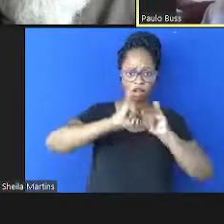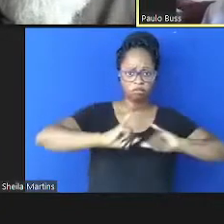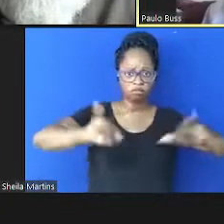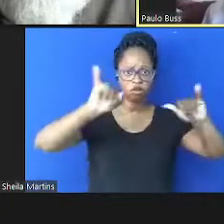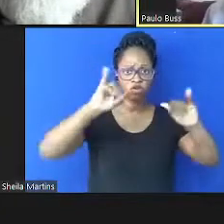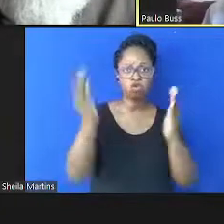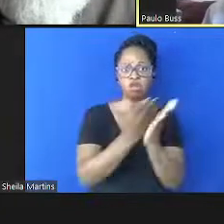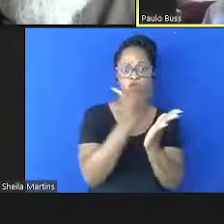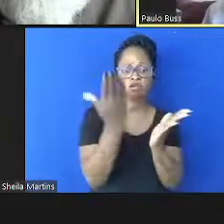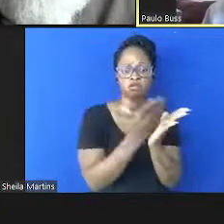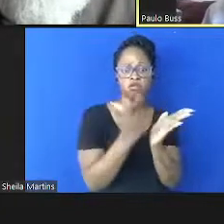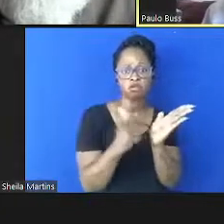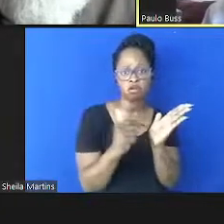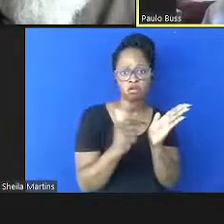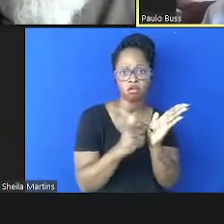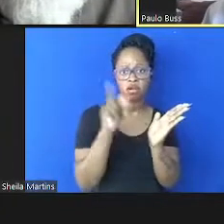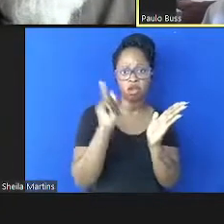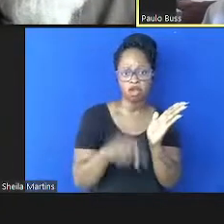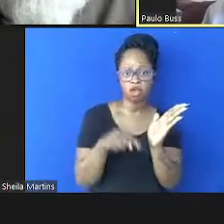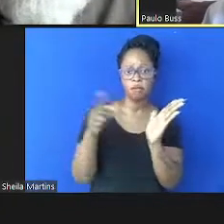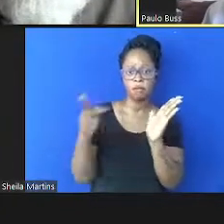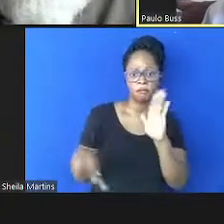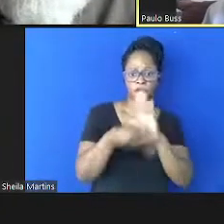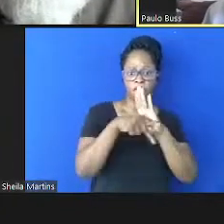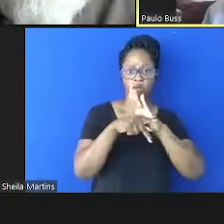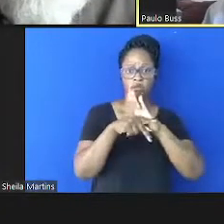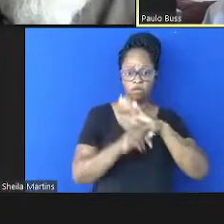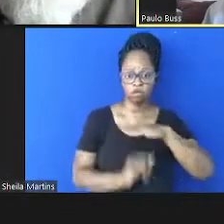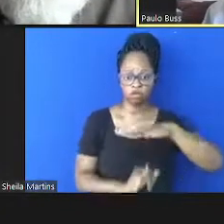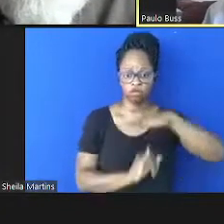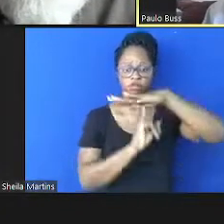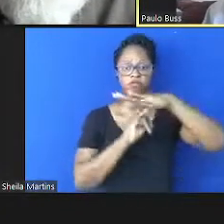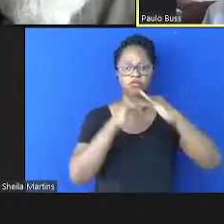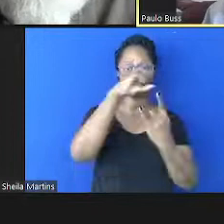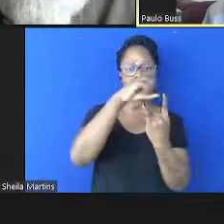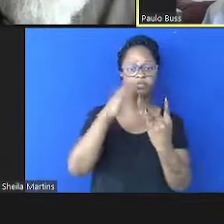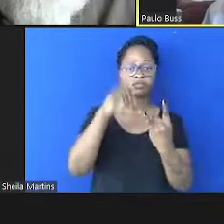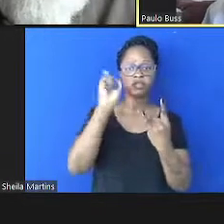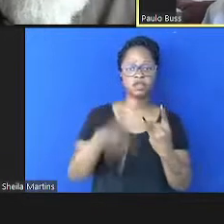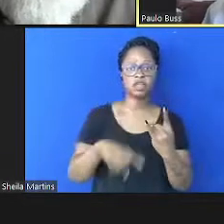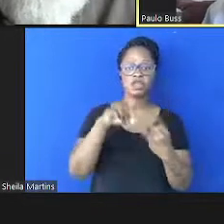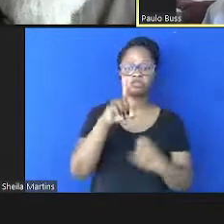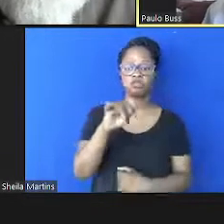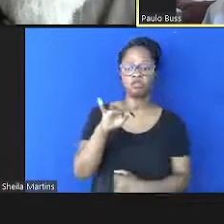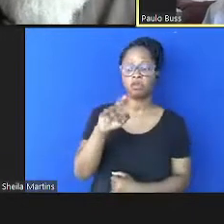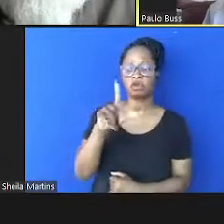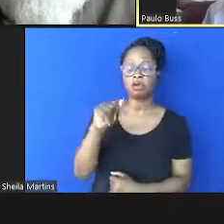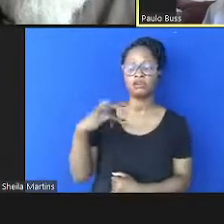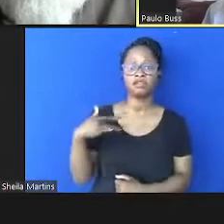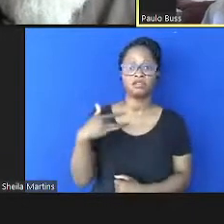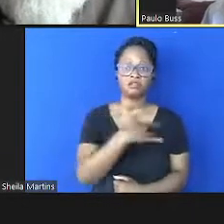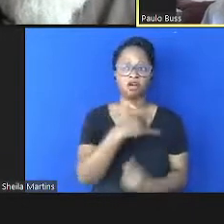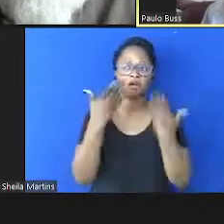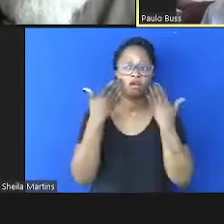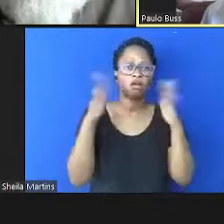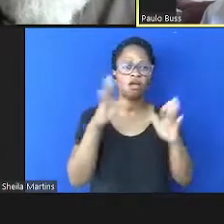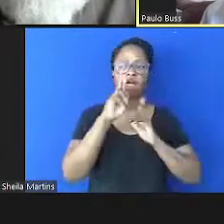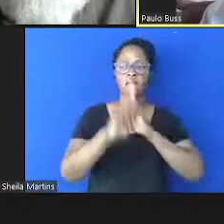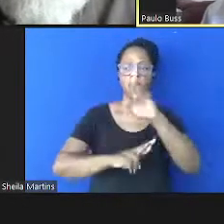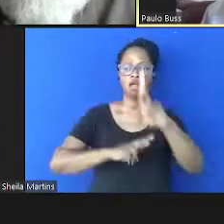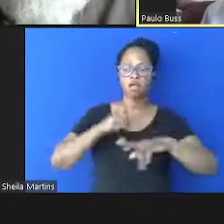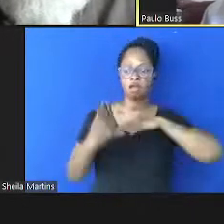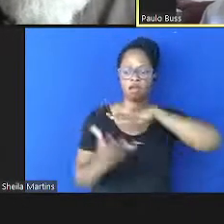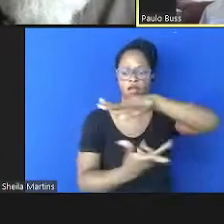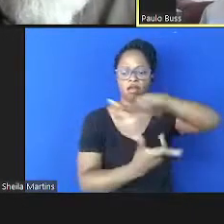do Cris, um livro da Fundação Oswaldo Cruz, chamado Diplomacia da Saúde, Respostas Globais à Sindemia,